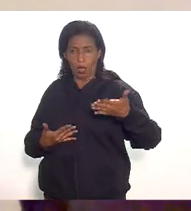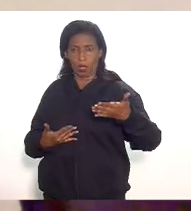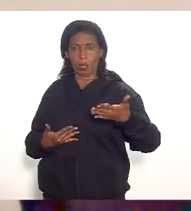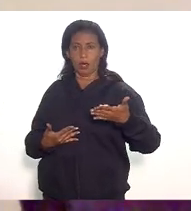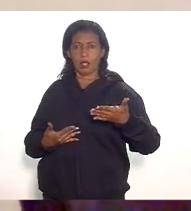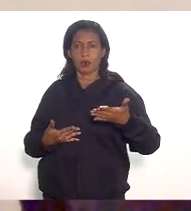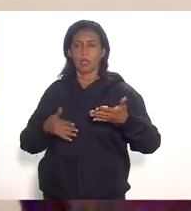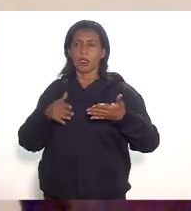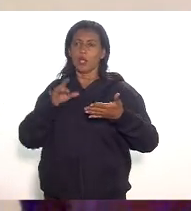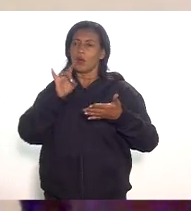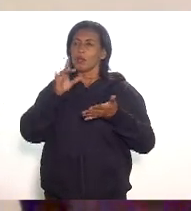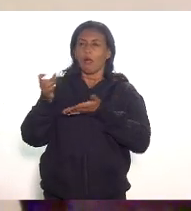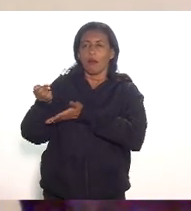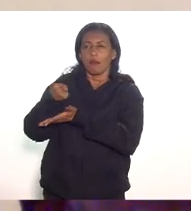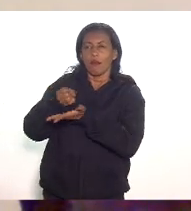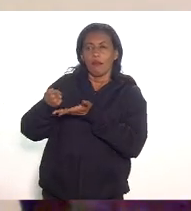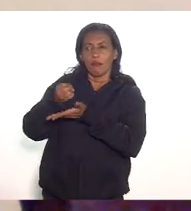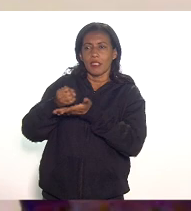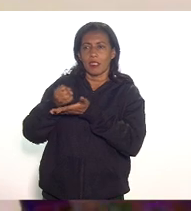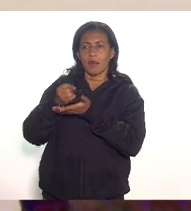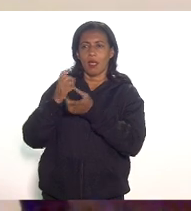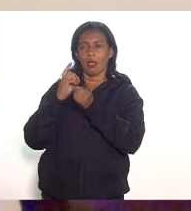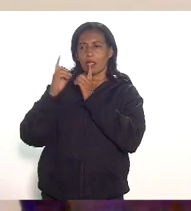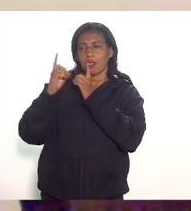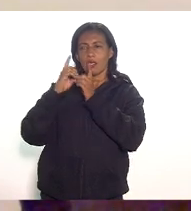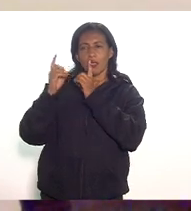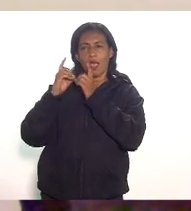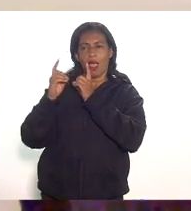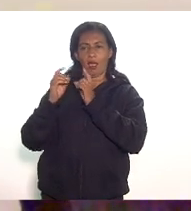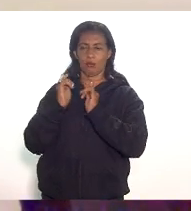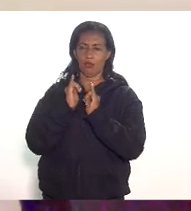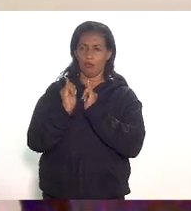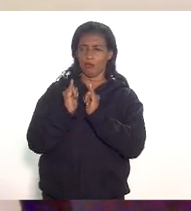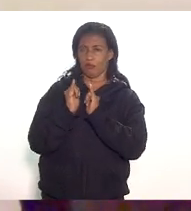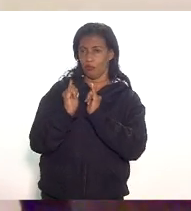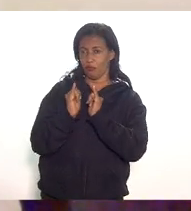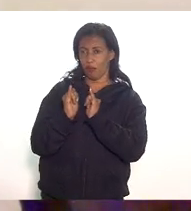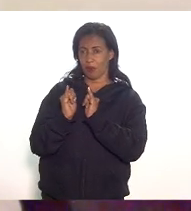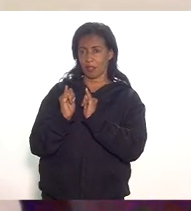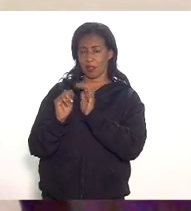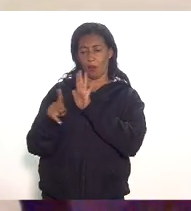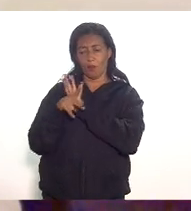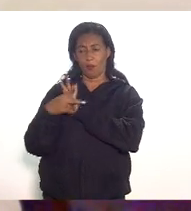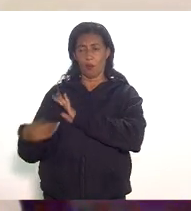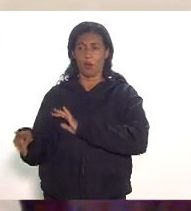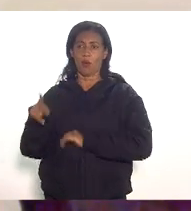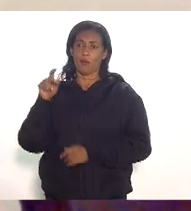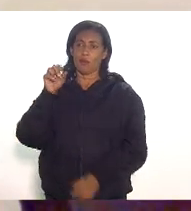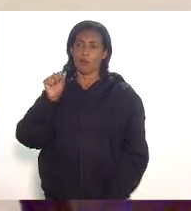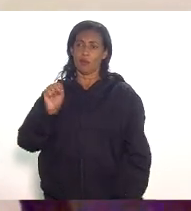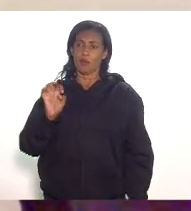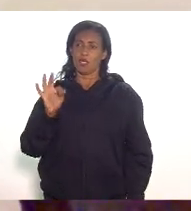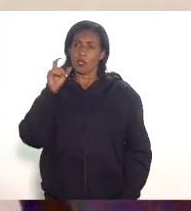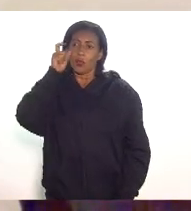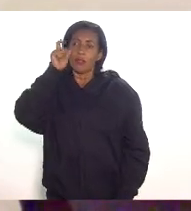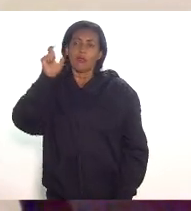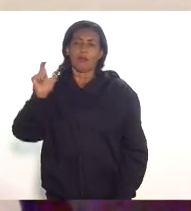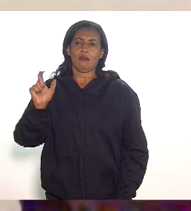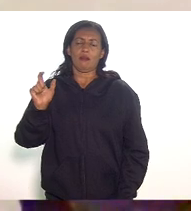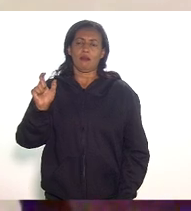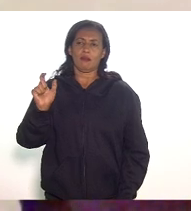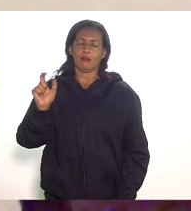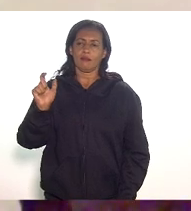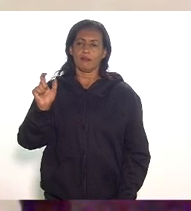baseado exclusivamente nos dados nas informações e nos pleitos do setor interessado isso está